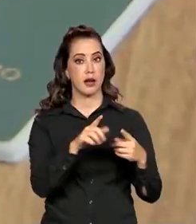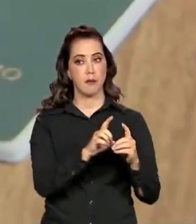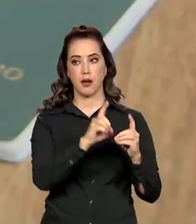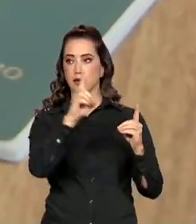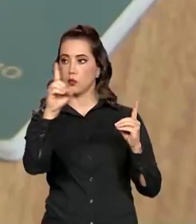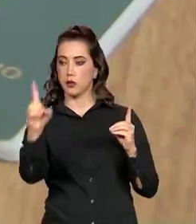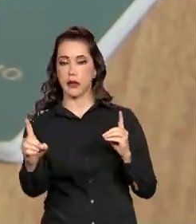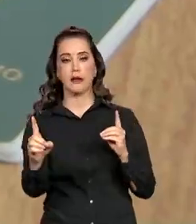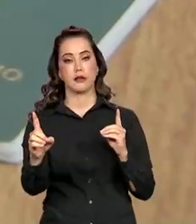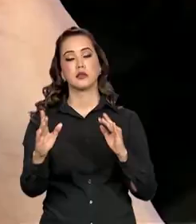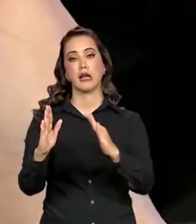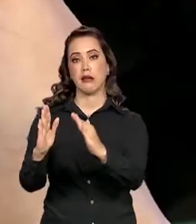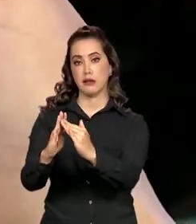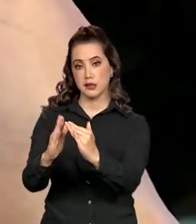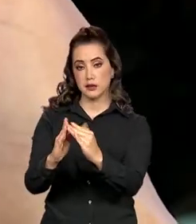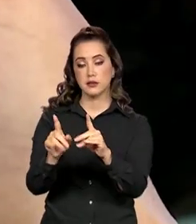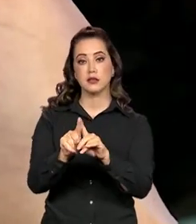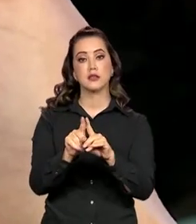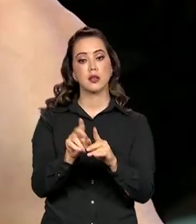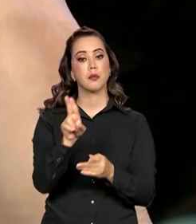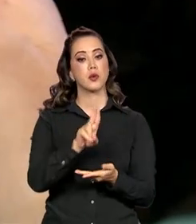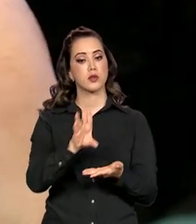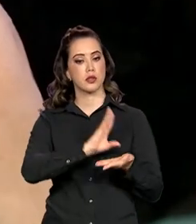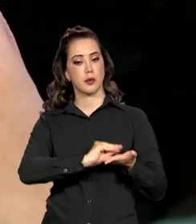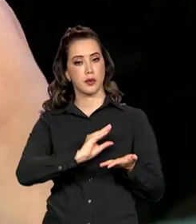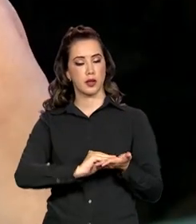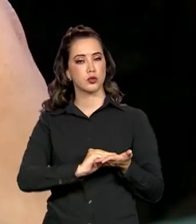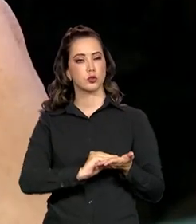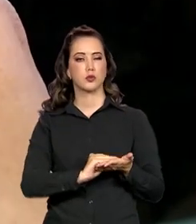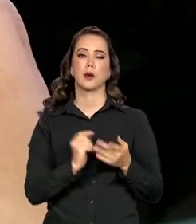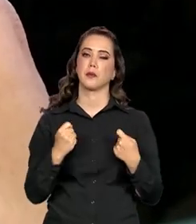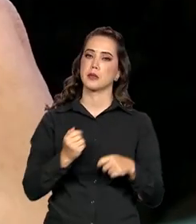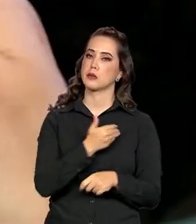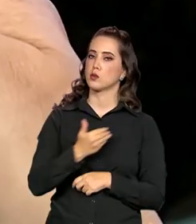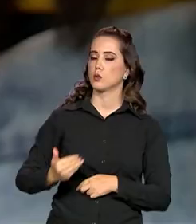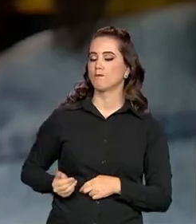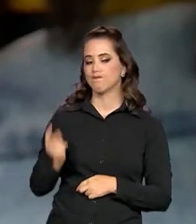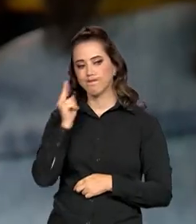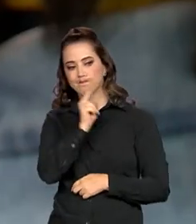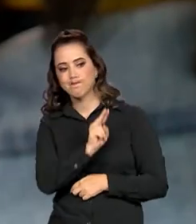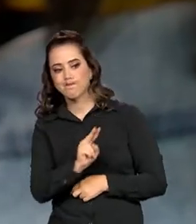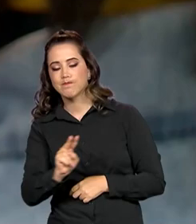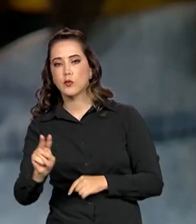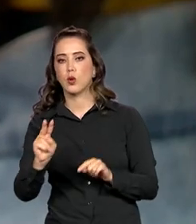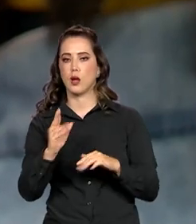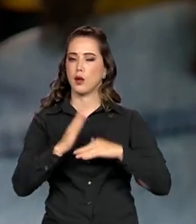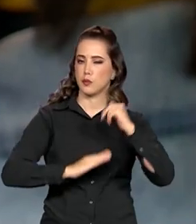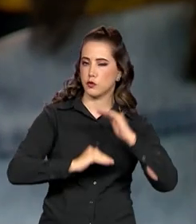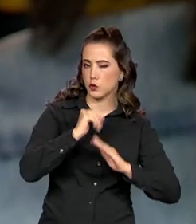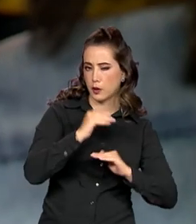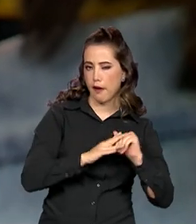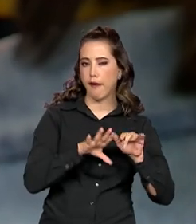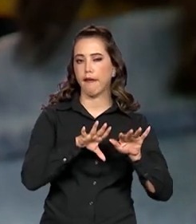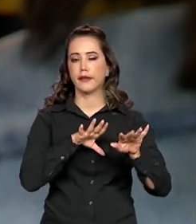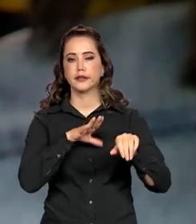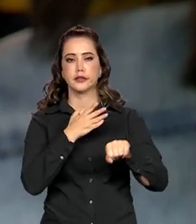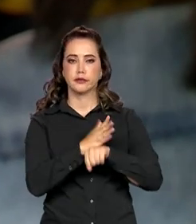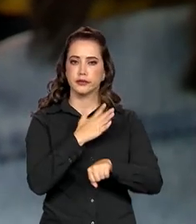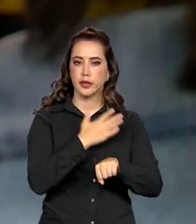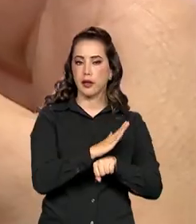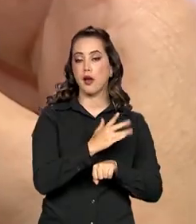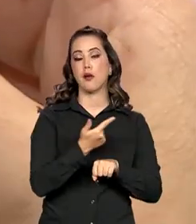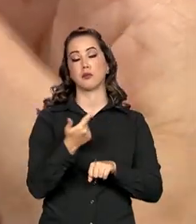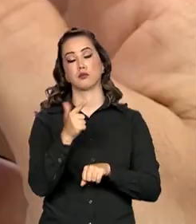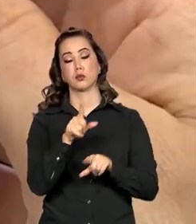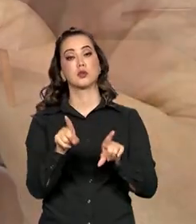e por aplicativos, o que exige um novo olhar do poder público de um lado e mais especialização e capacitação da mão de obra